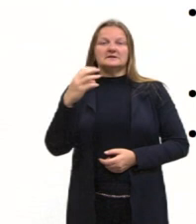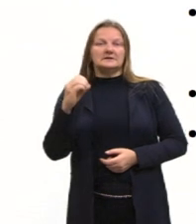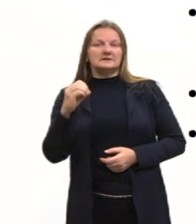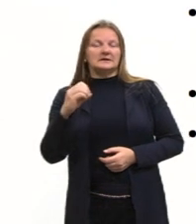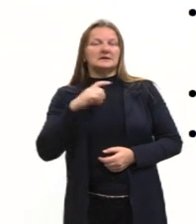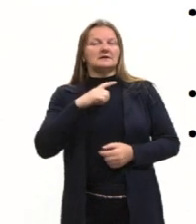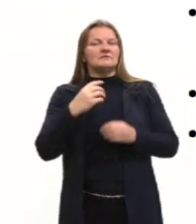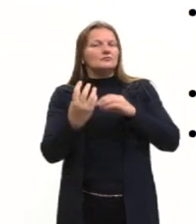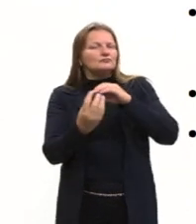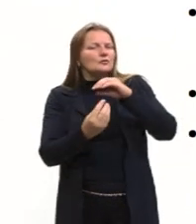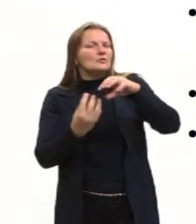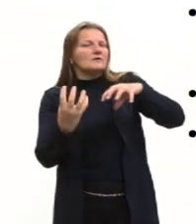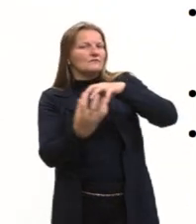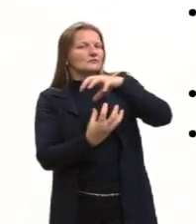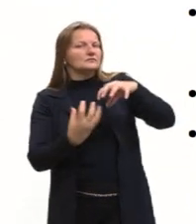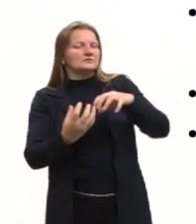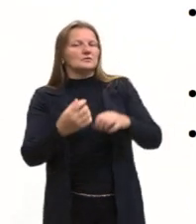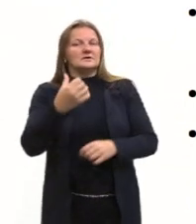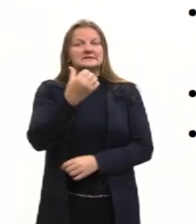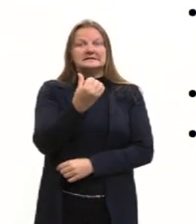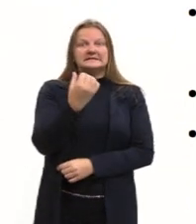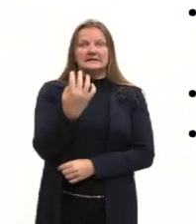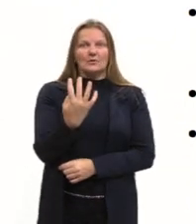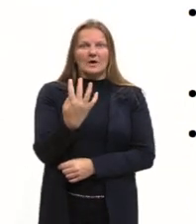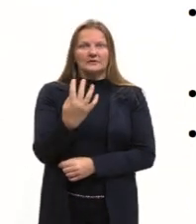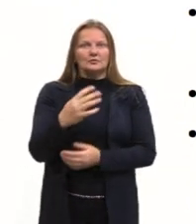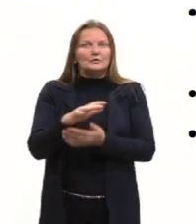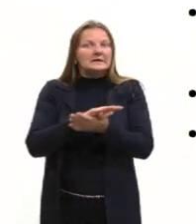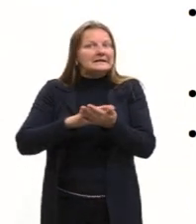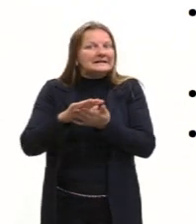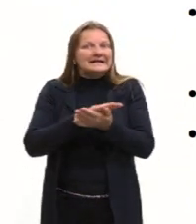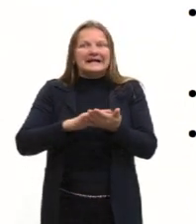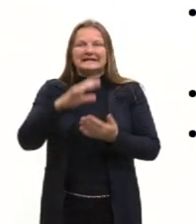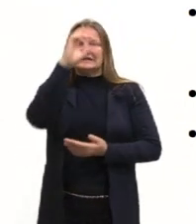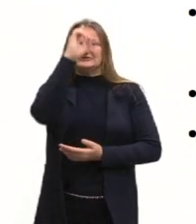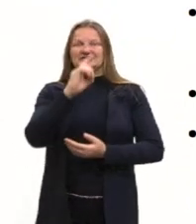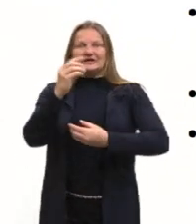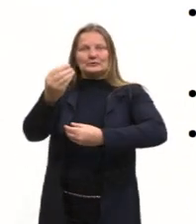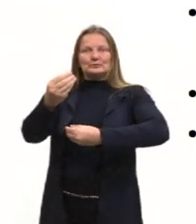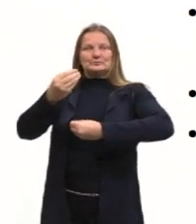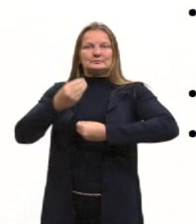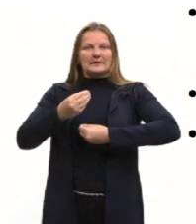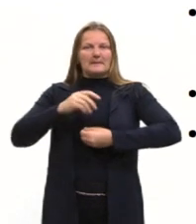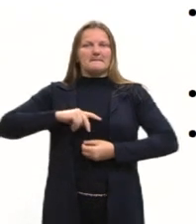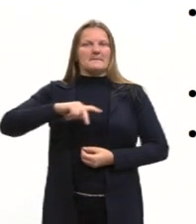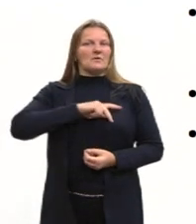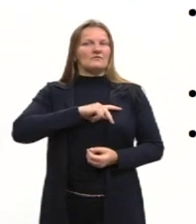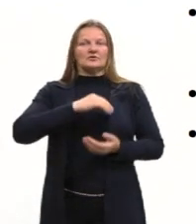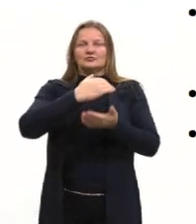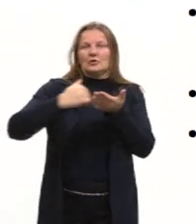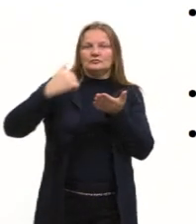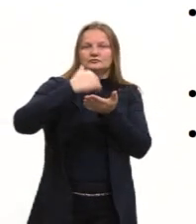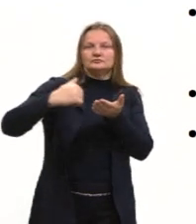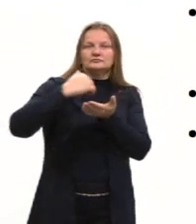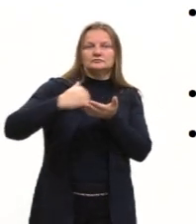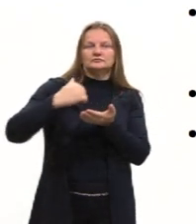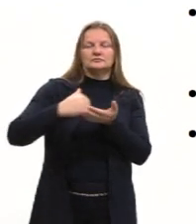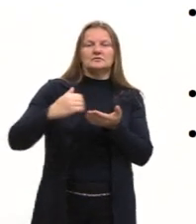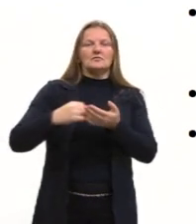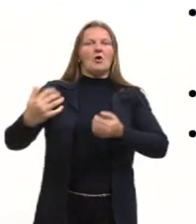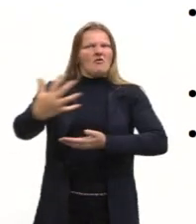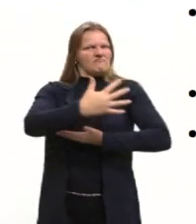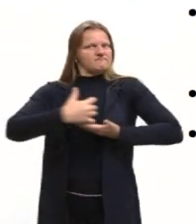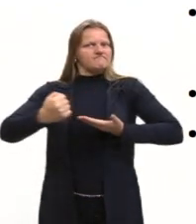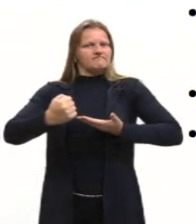também foi considerado revolução. 64 não trouxe mais direitos para a população brasileira, retirou. Então foi só um golpe